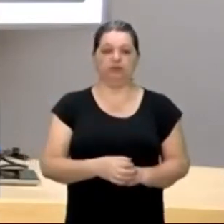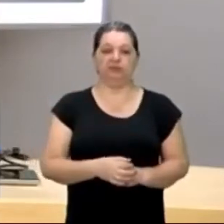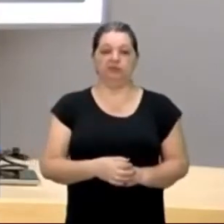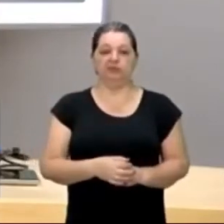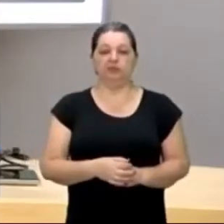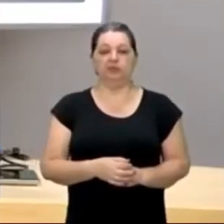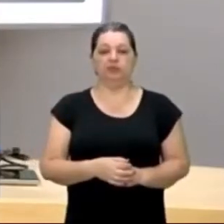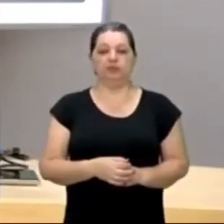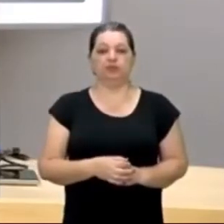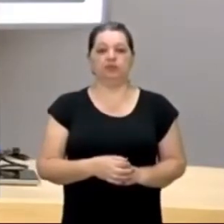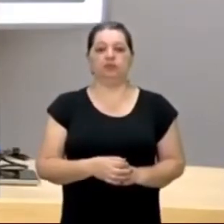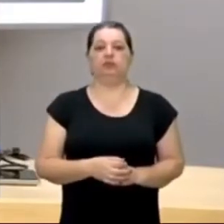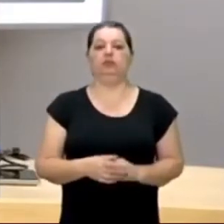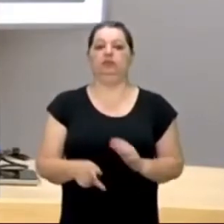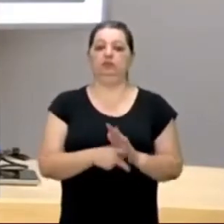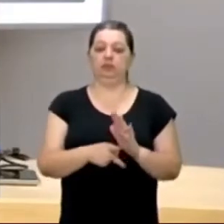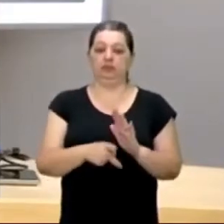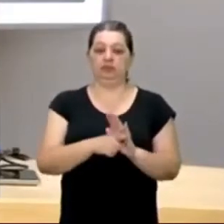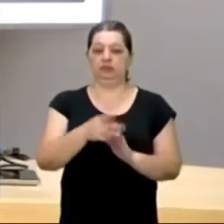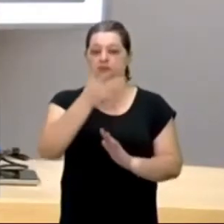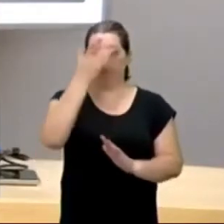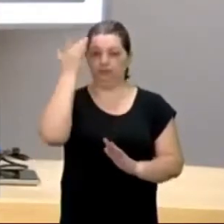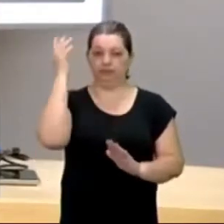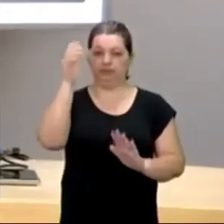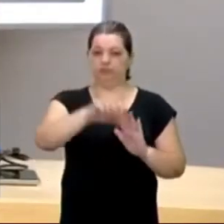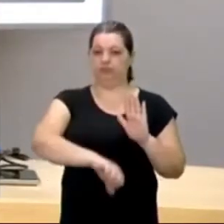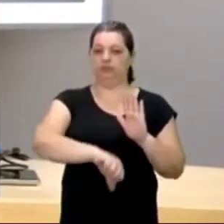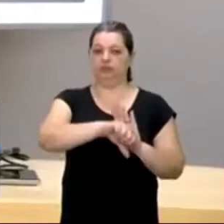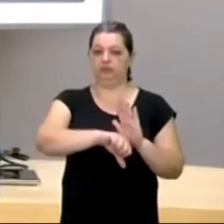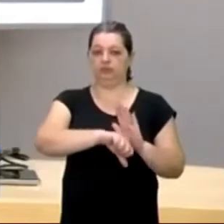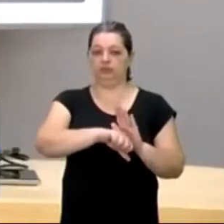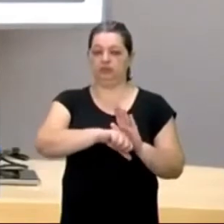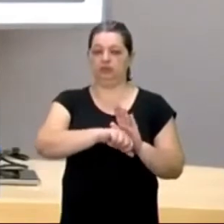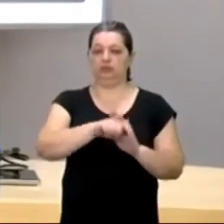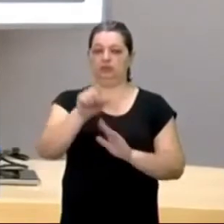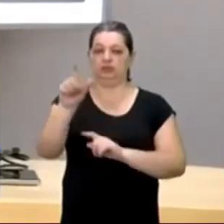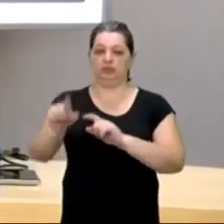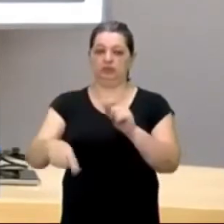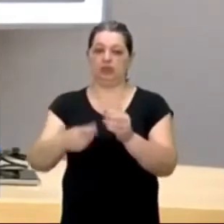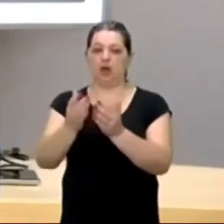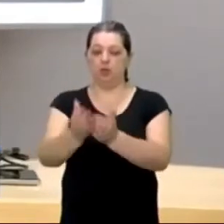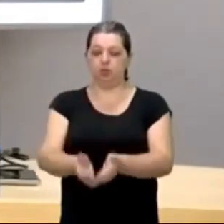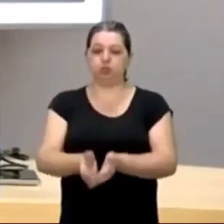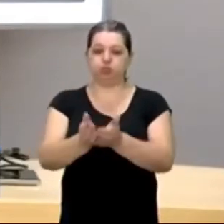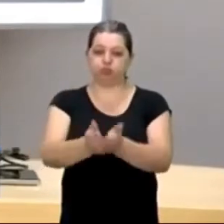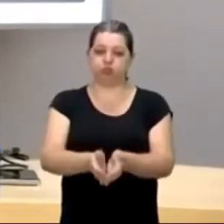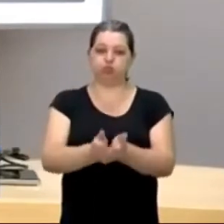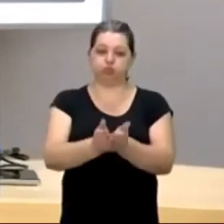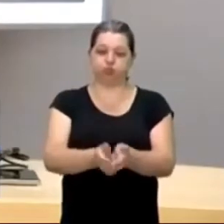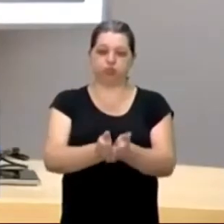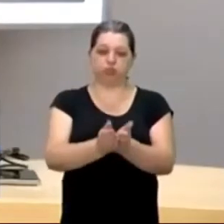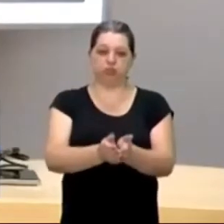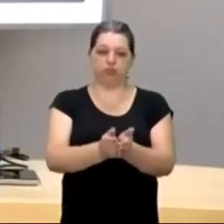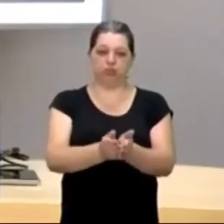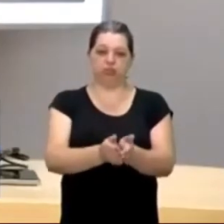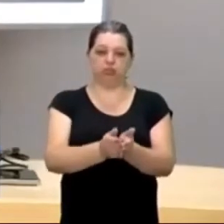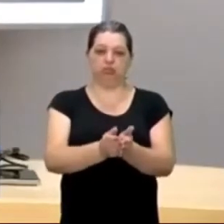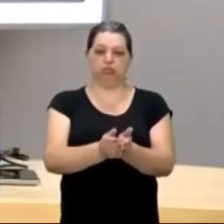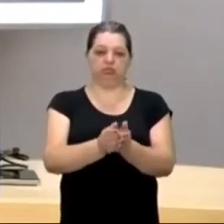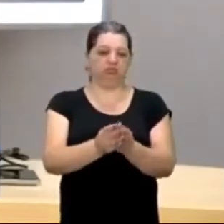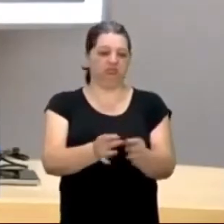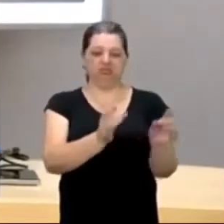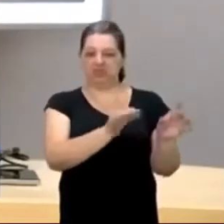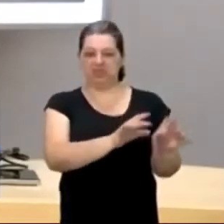eram pessoas criminosas, que vinham nos navios, e que eles deportaram, deixavam lá na, deixaram lá na, na ilha, ou na